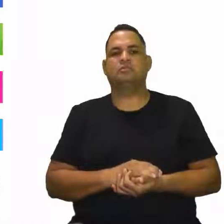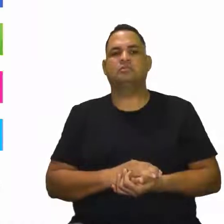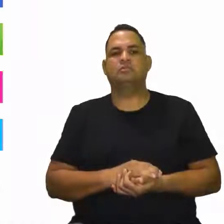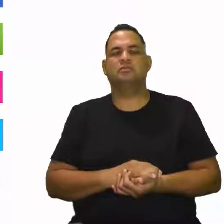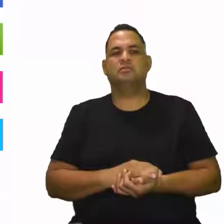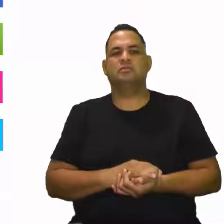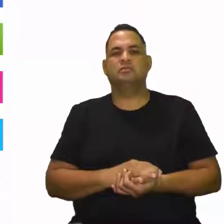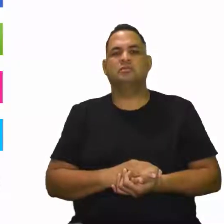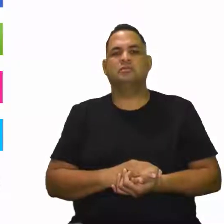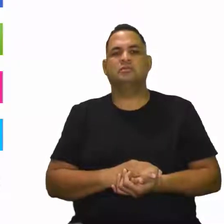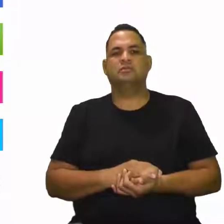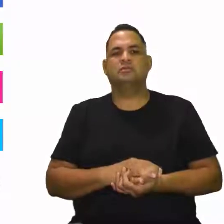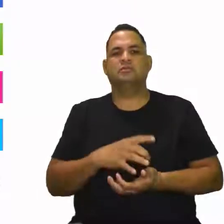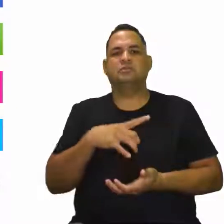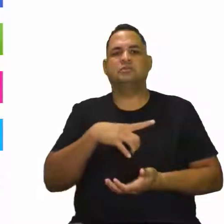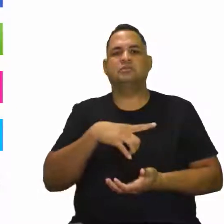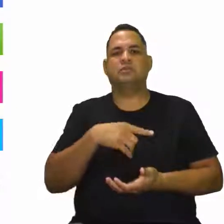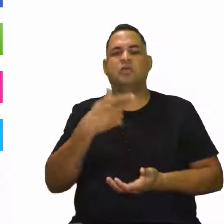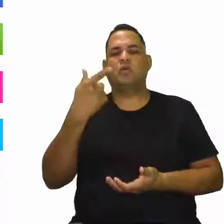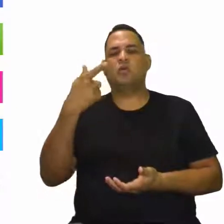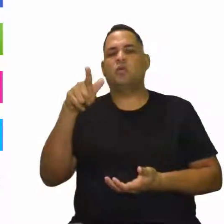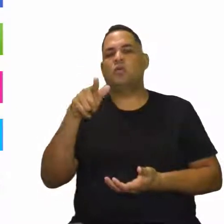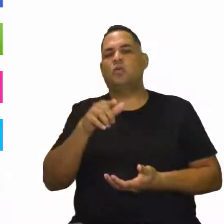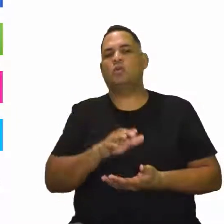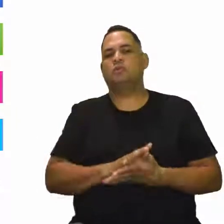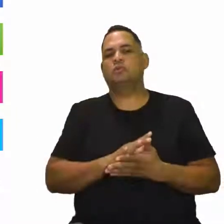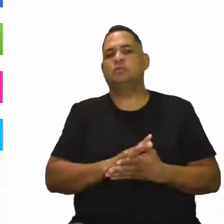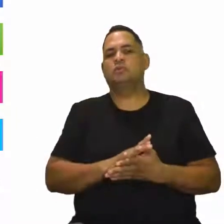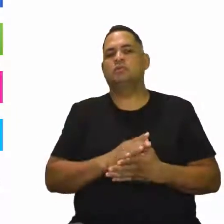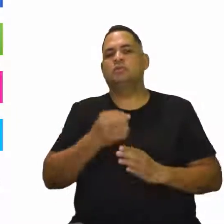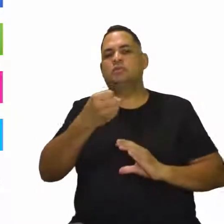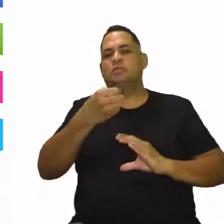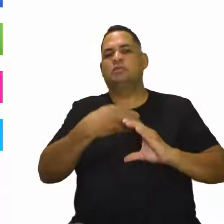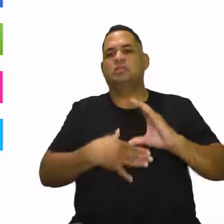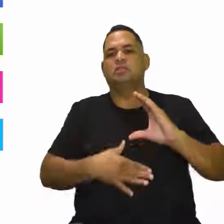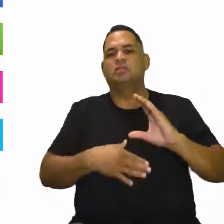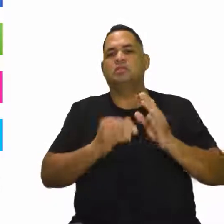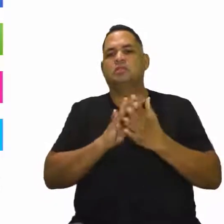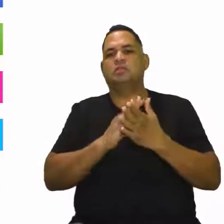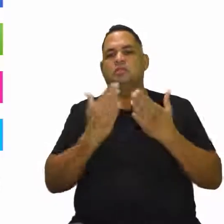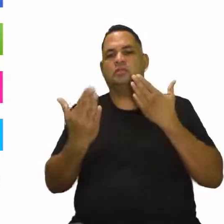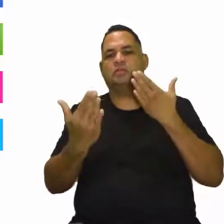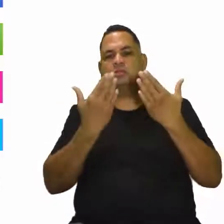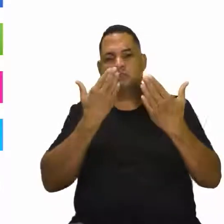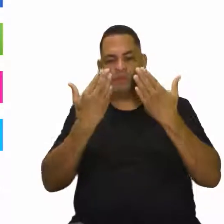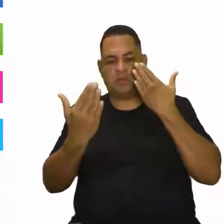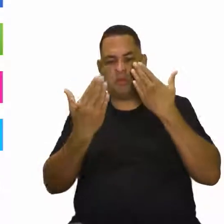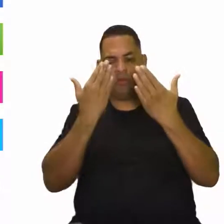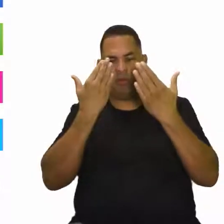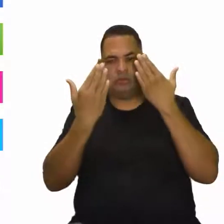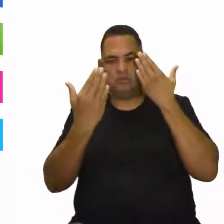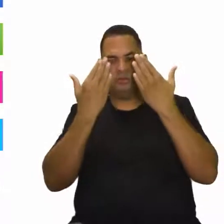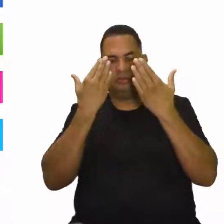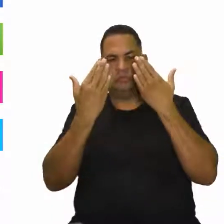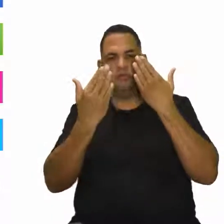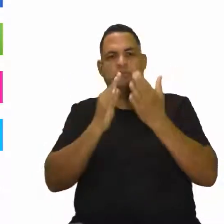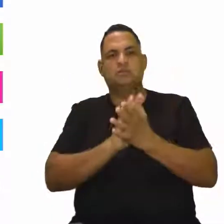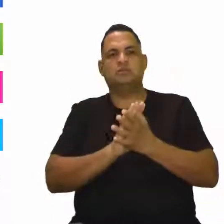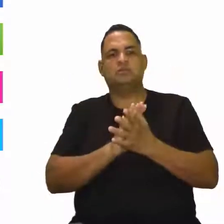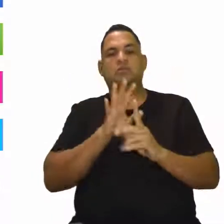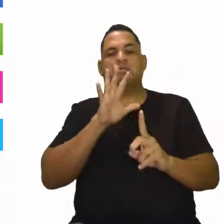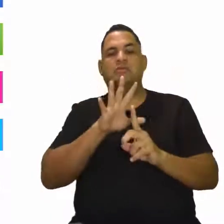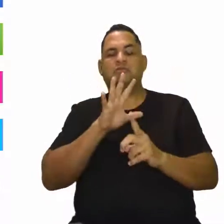E aí, temos agora uma outra característica que é a psicológica. Essa psicológica, ela interfere